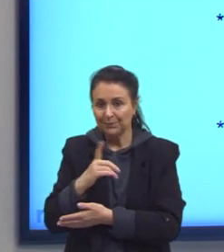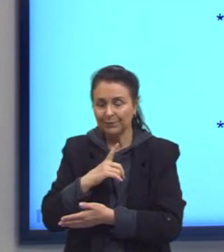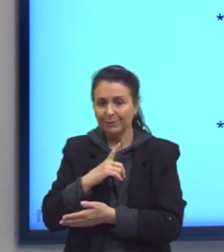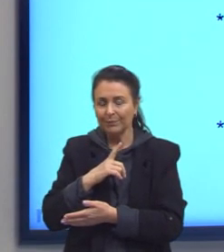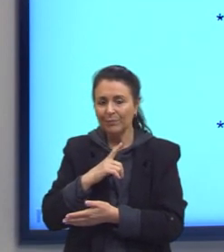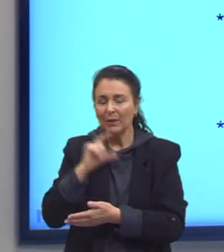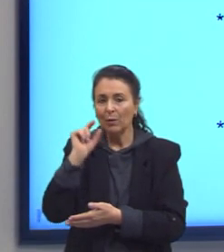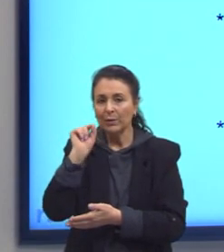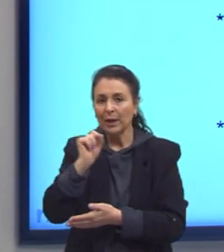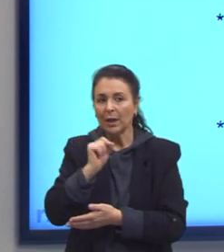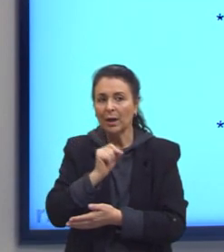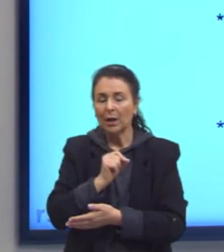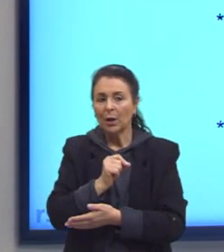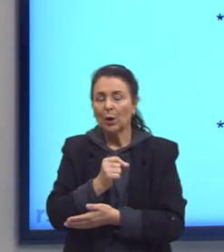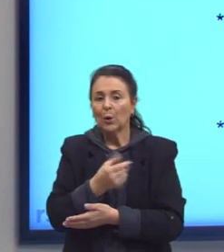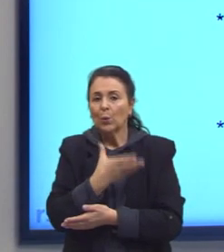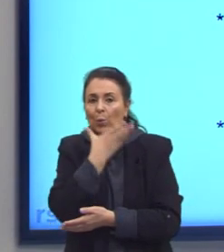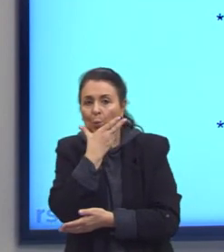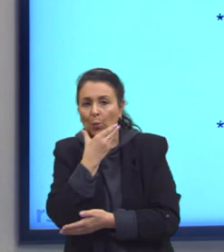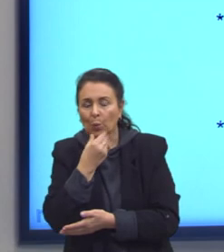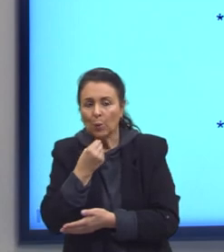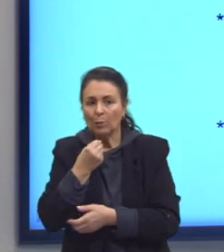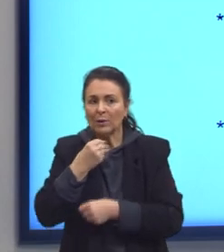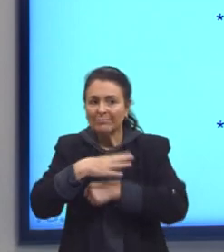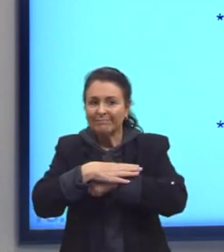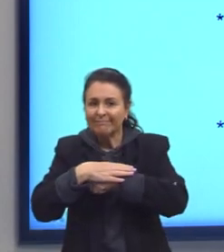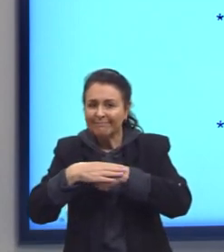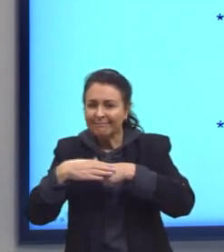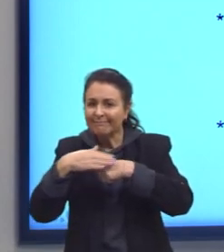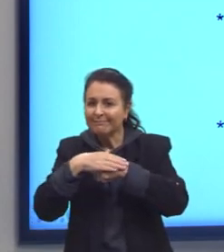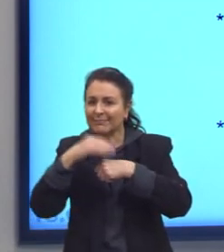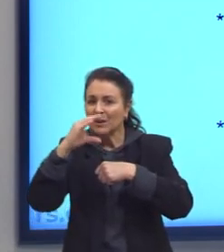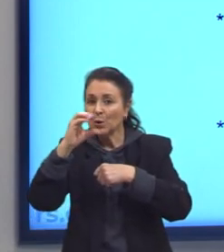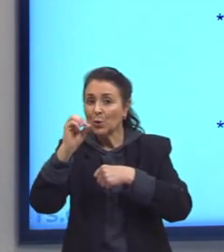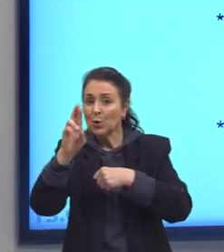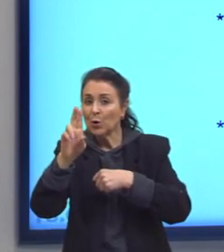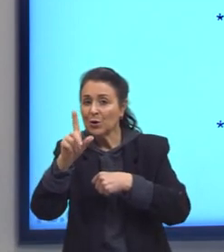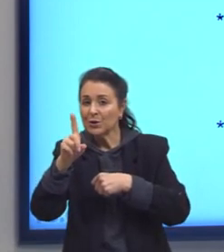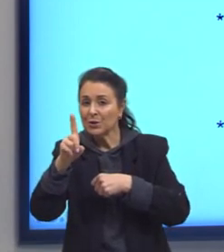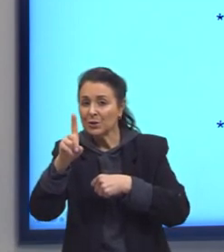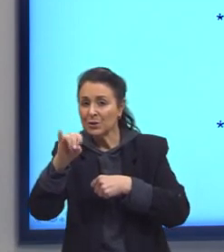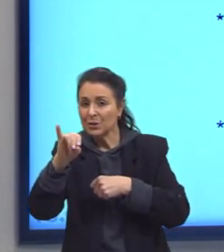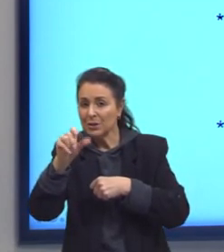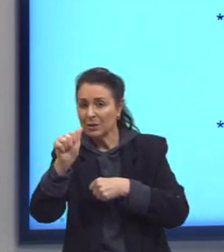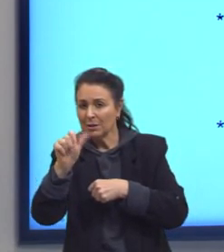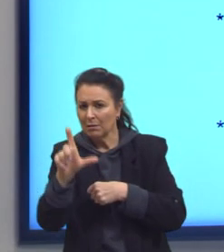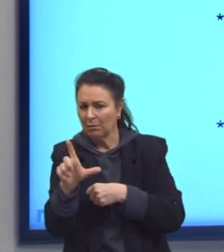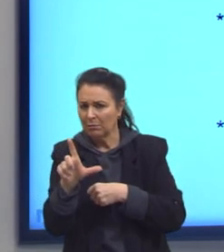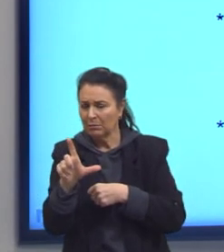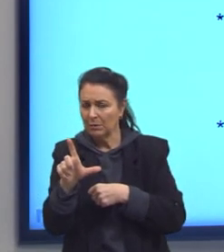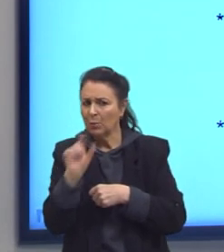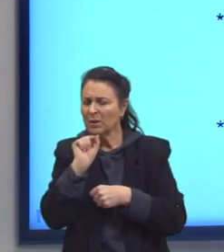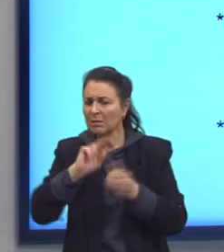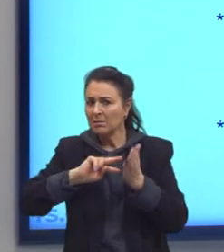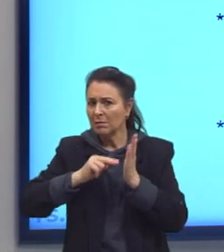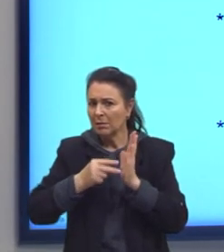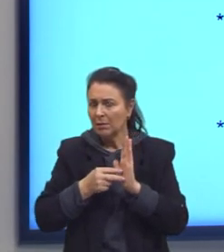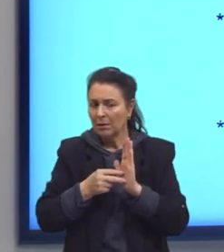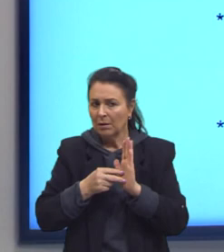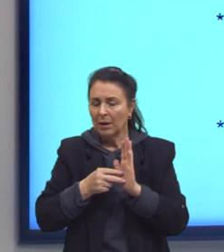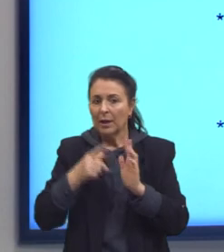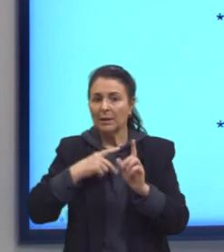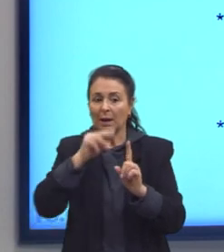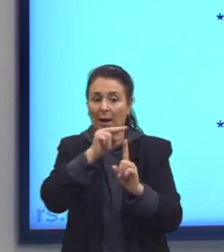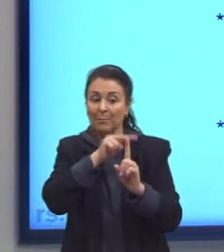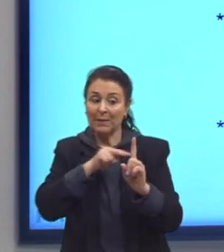é o homem cordial. O que é o homem cordial? O homem cordial, ele tem na perspectiva do Weber, do